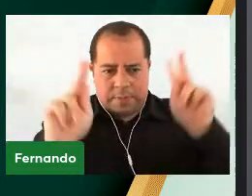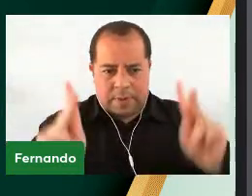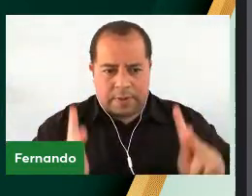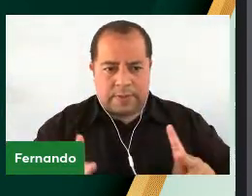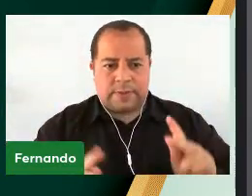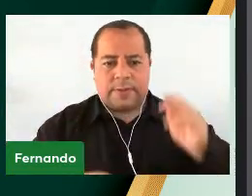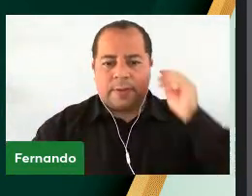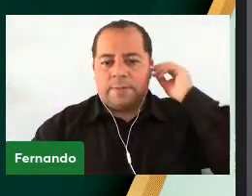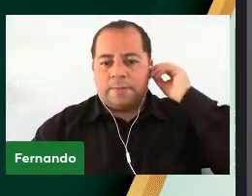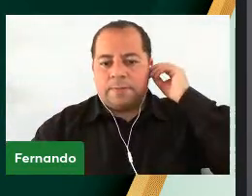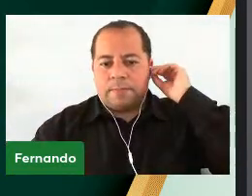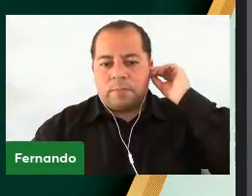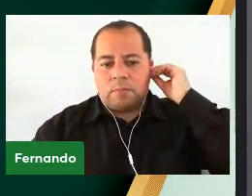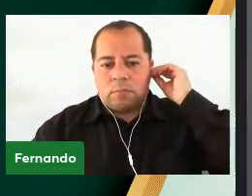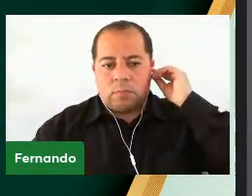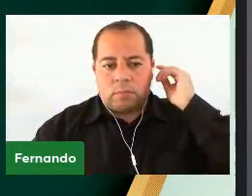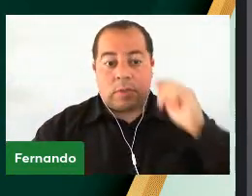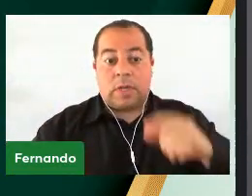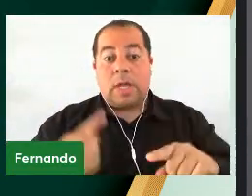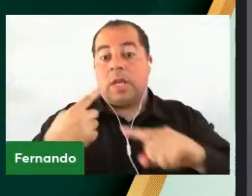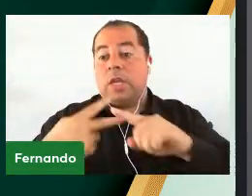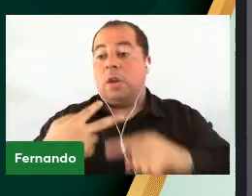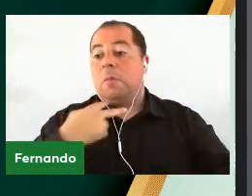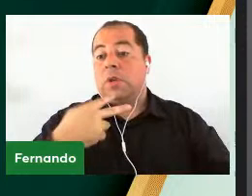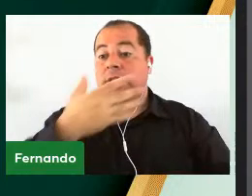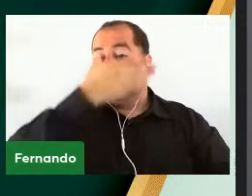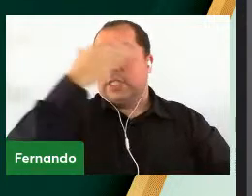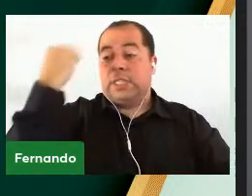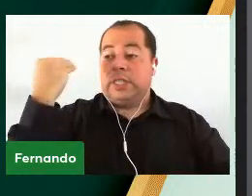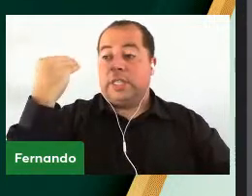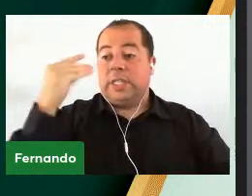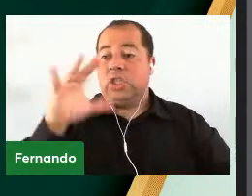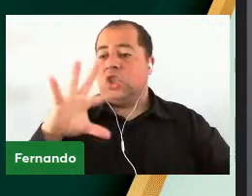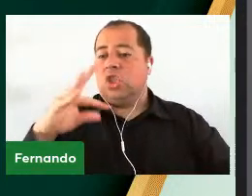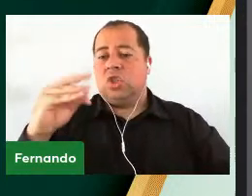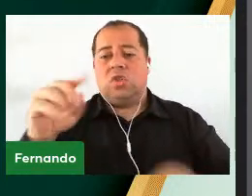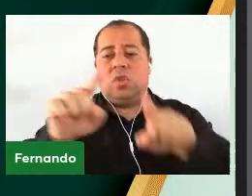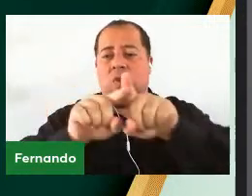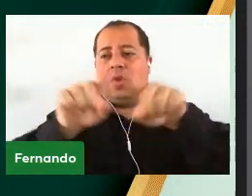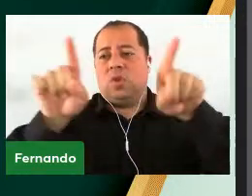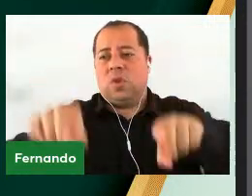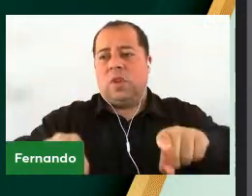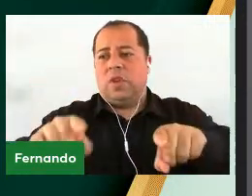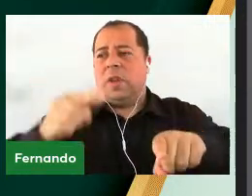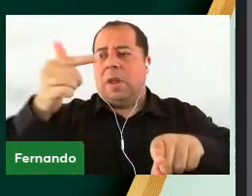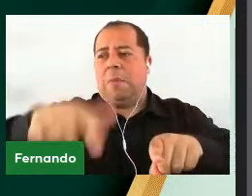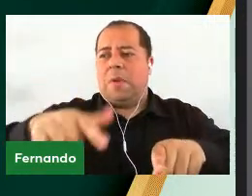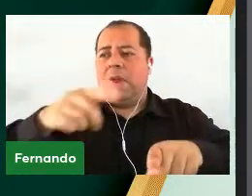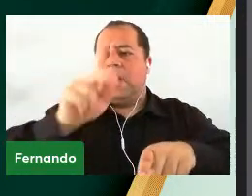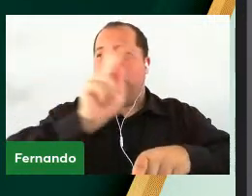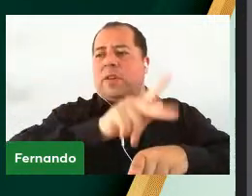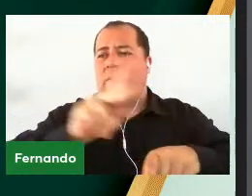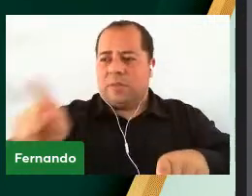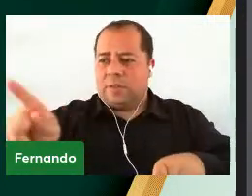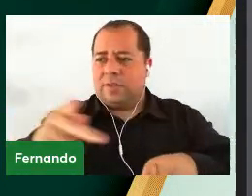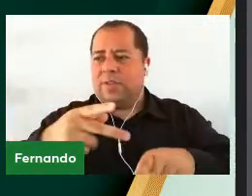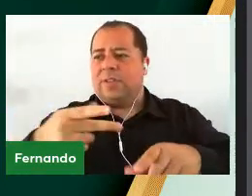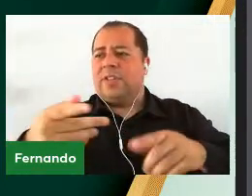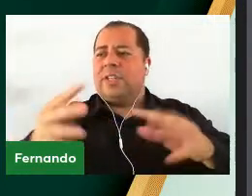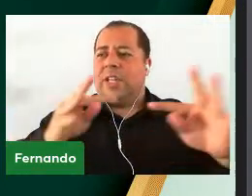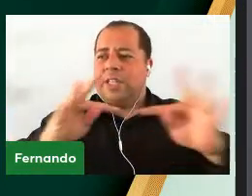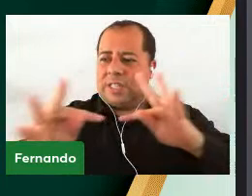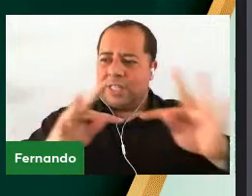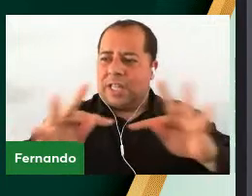Também não podemos Esquecer De todos os servidores Além dos professores Que fizeram parte Da